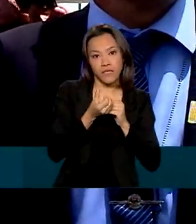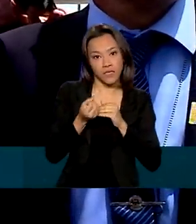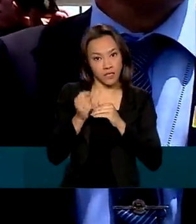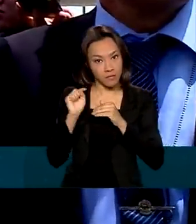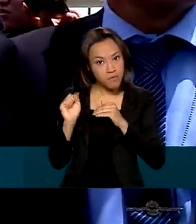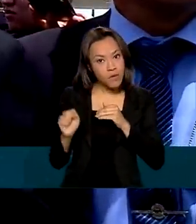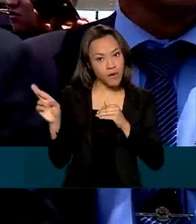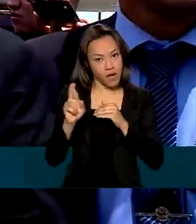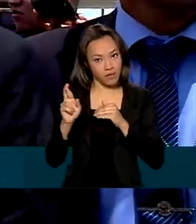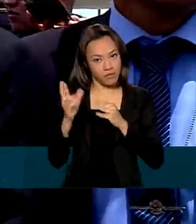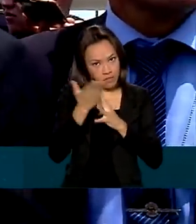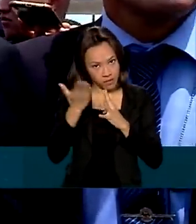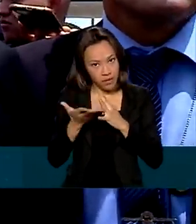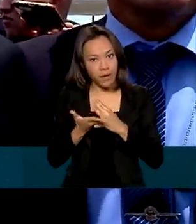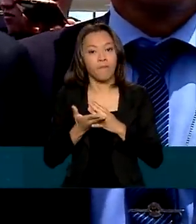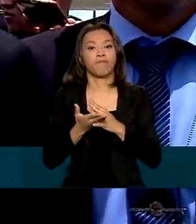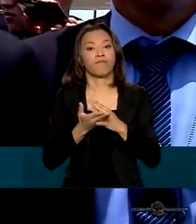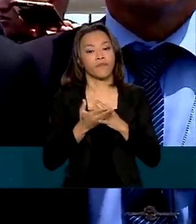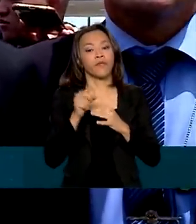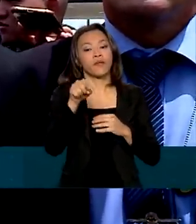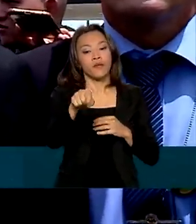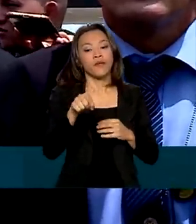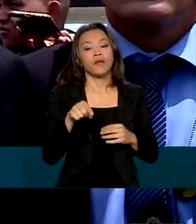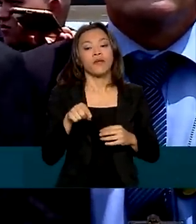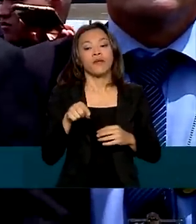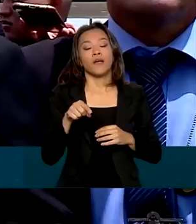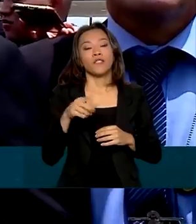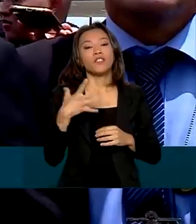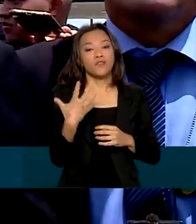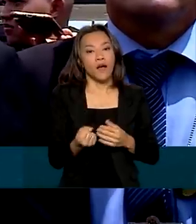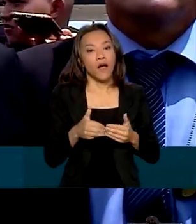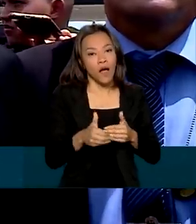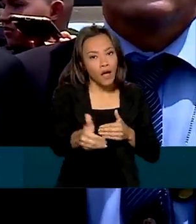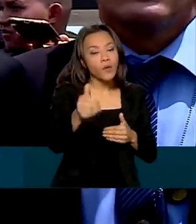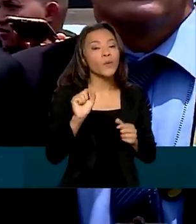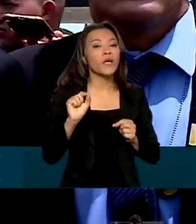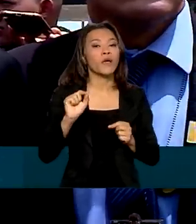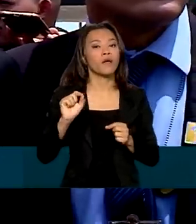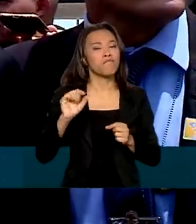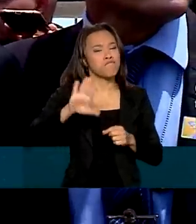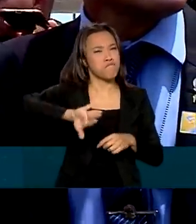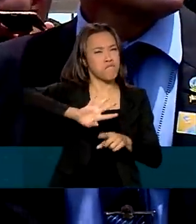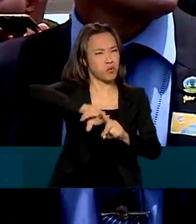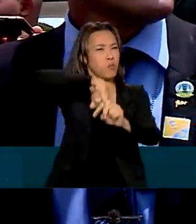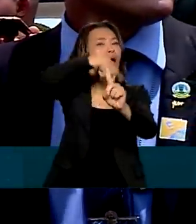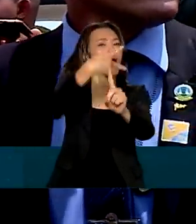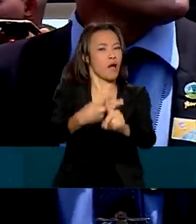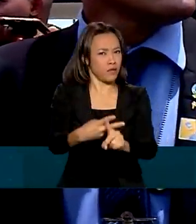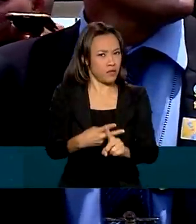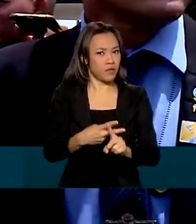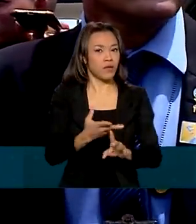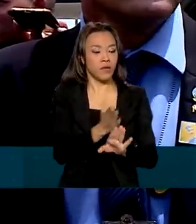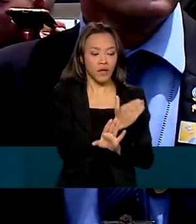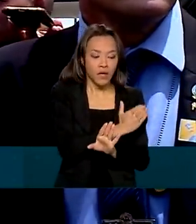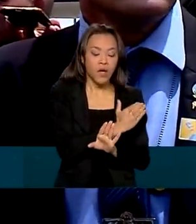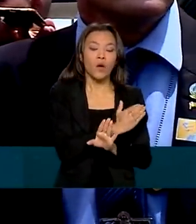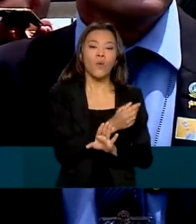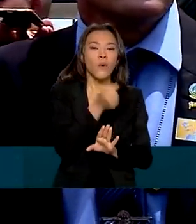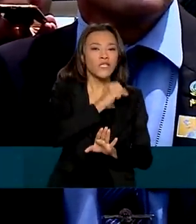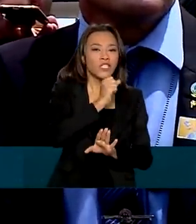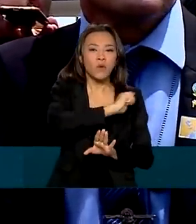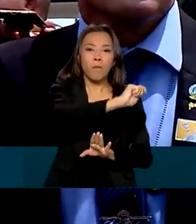tudo acertado para a gente dobrar, praticamente, não é mais dobrar, mais que dobrar o valor do antigo Bolsa Família,